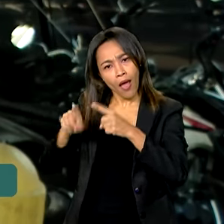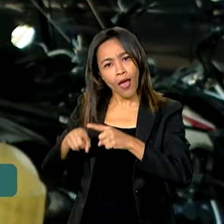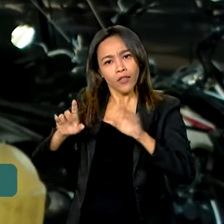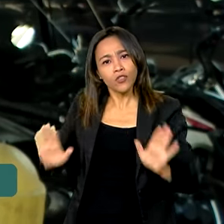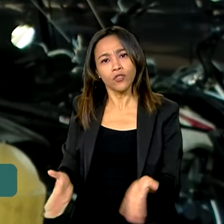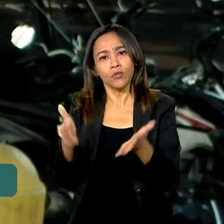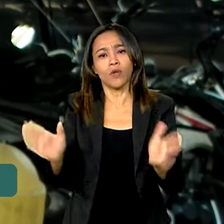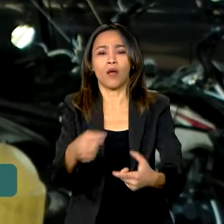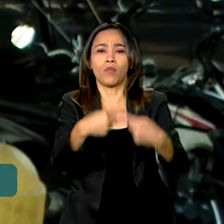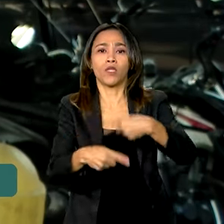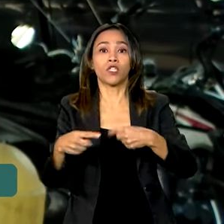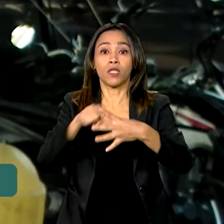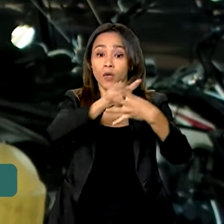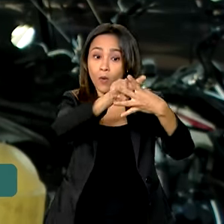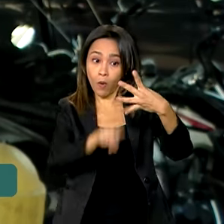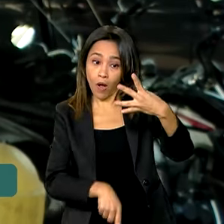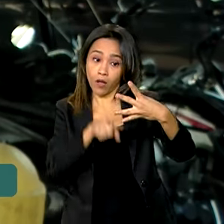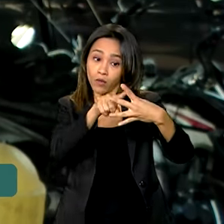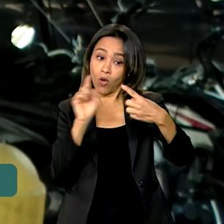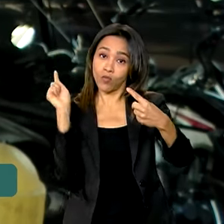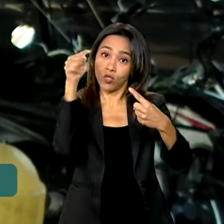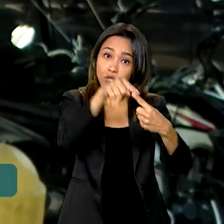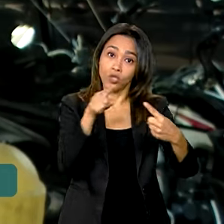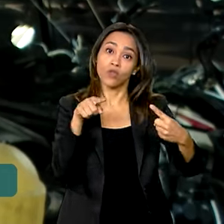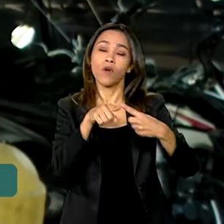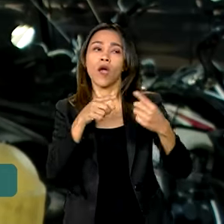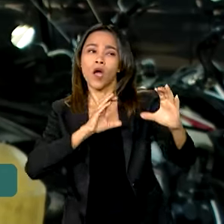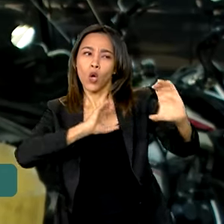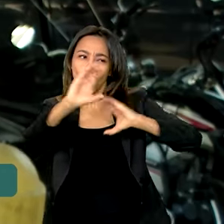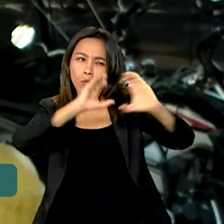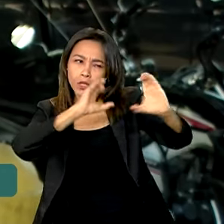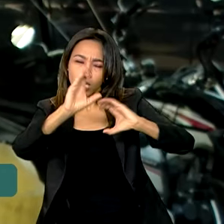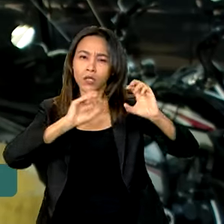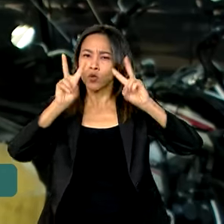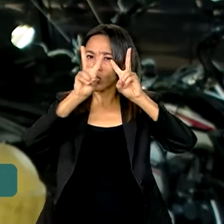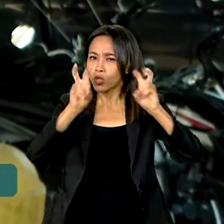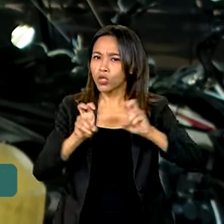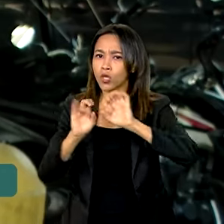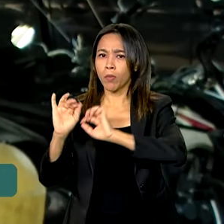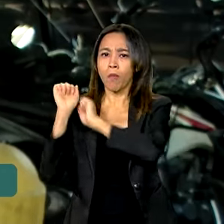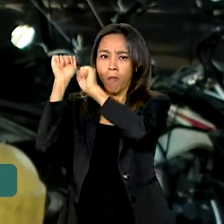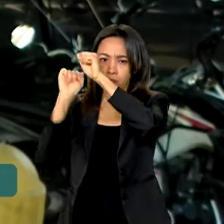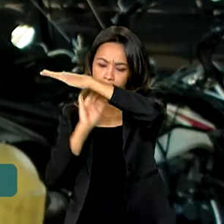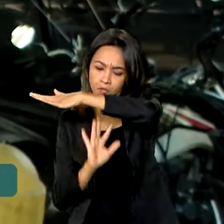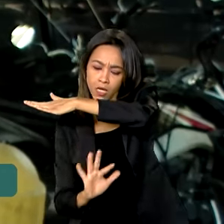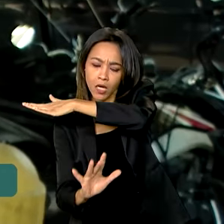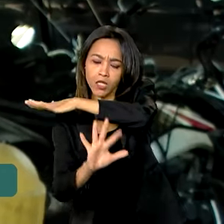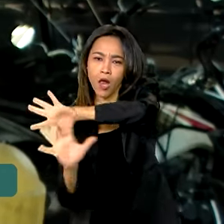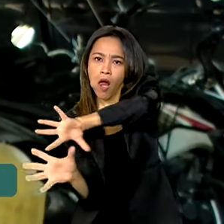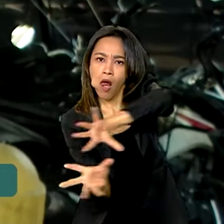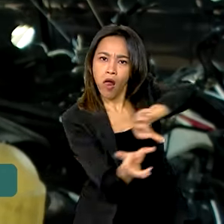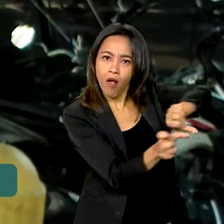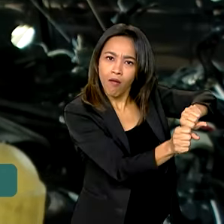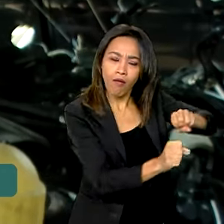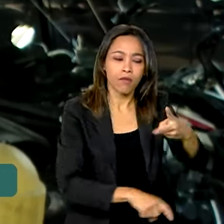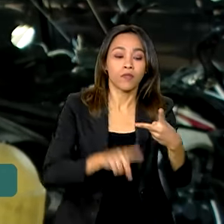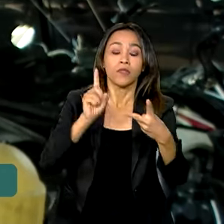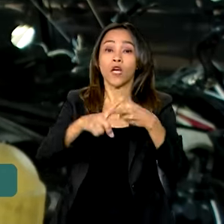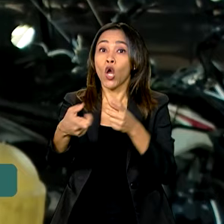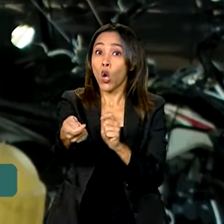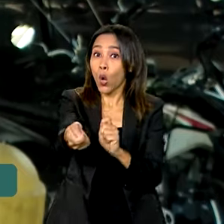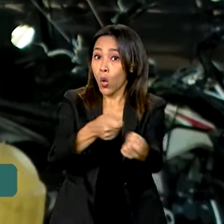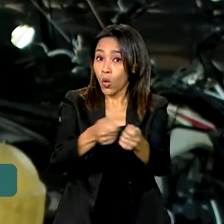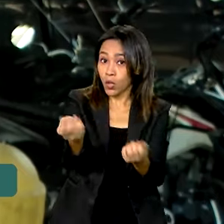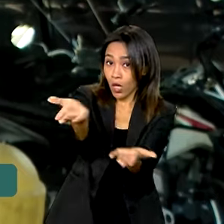tem quatro objetivos. Fortalecer a comunicação sobre o contrabando de imigrantes, aperfeiçoar políticas de controle de fronteiras,